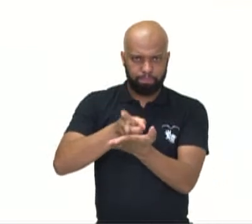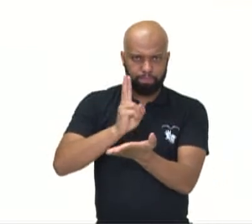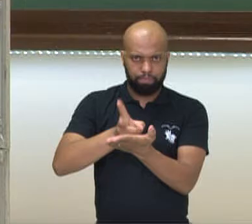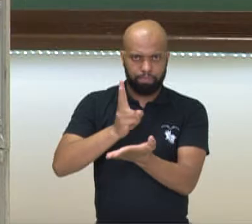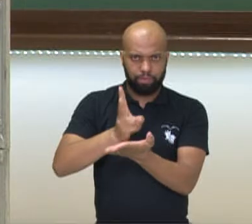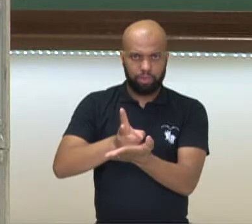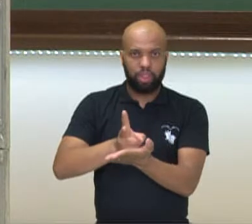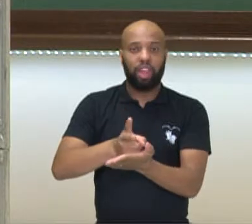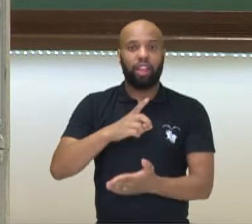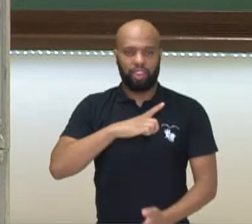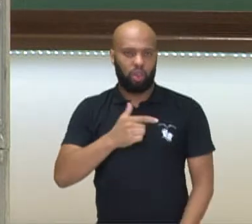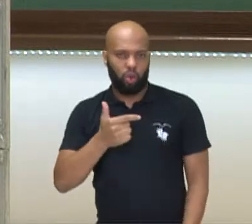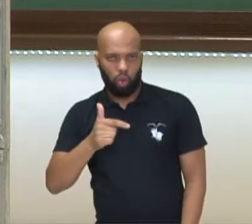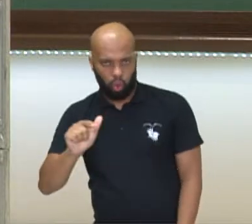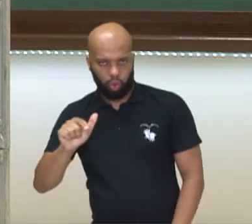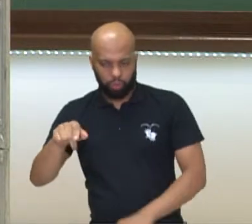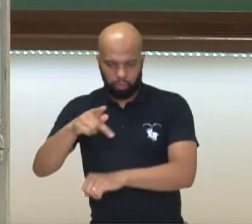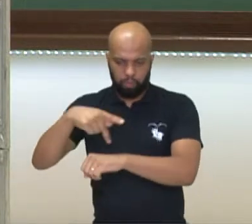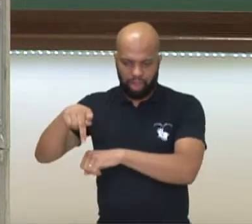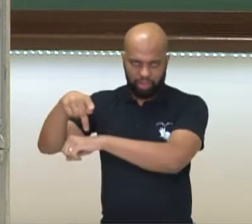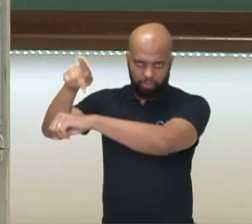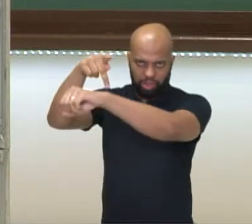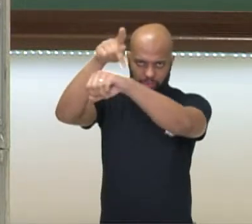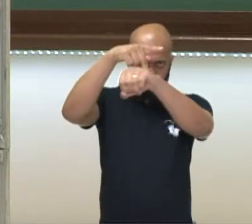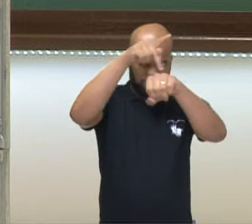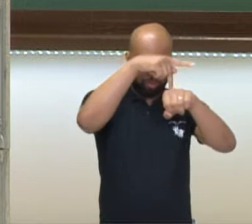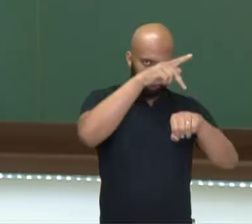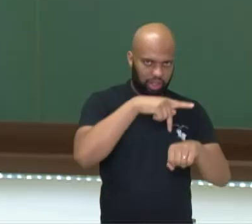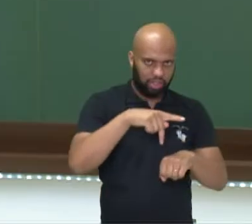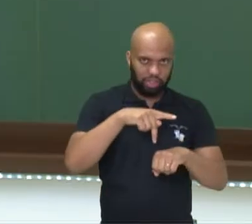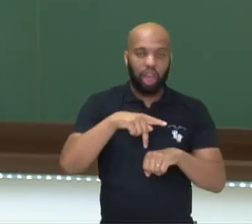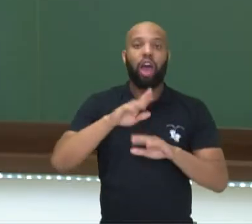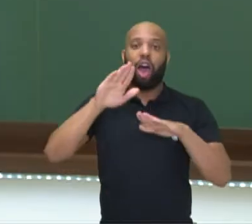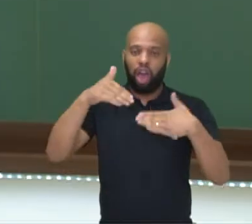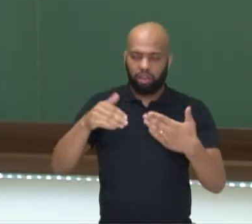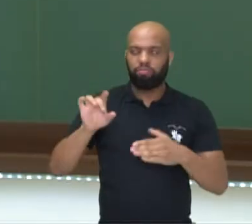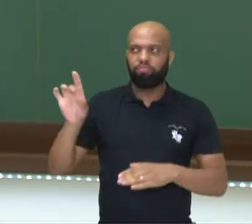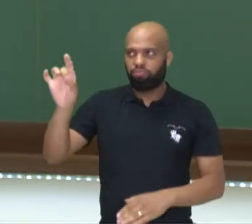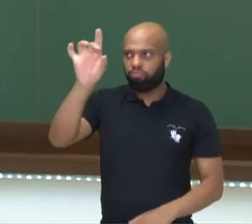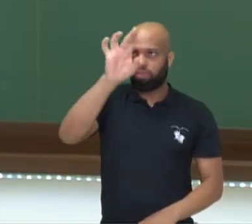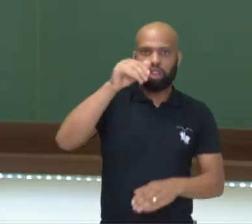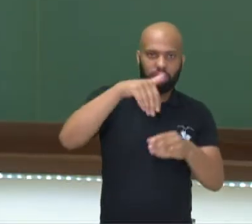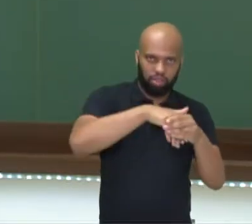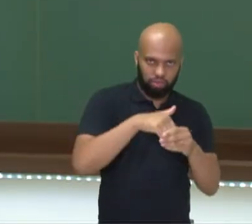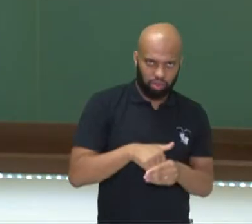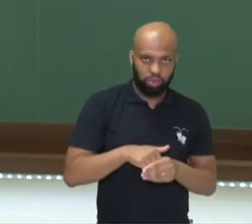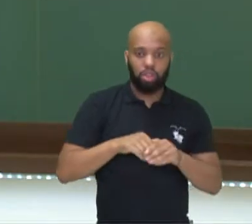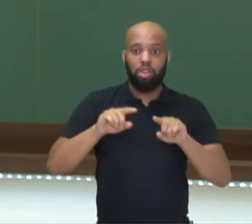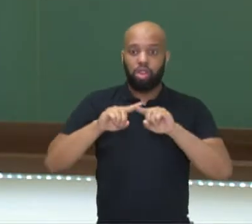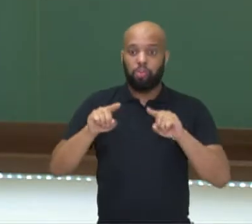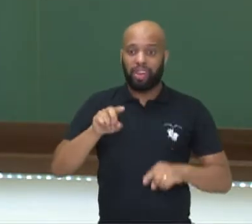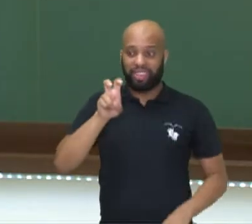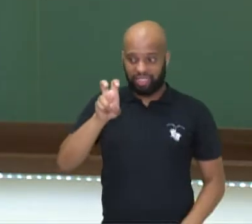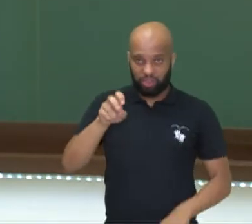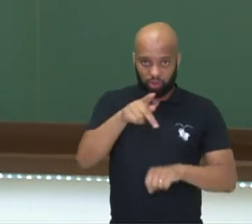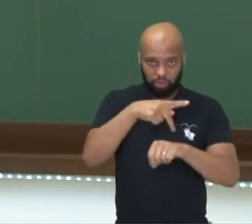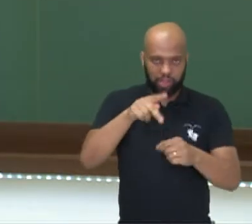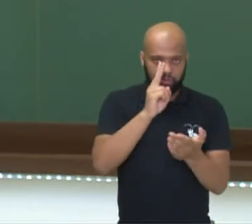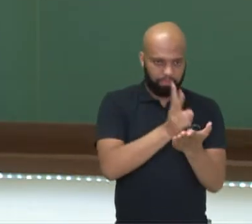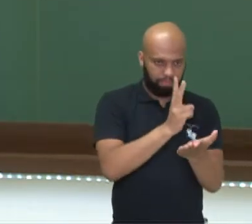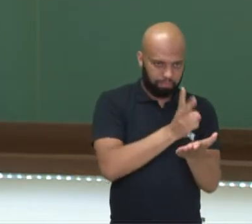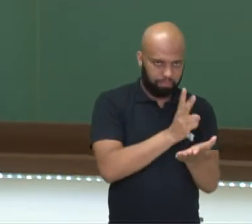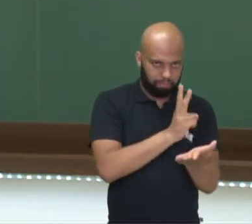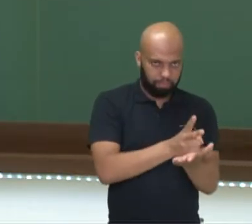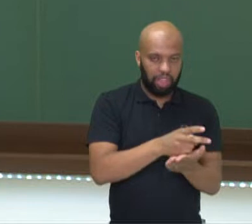fazem um rodízio em todas as instituições, de maneira a sempre estabelecer o chamado voto Minerva. Os demais países fazem um